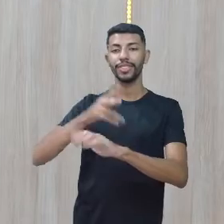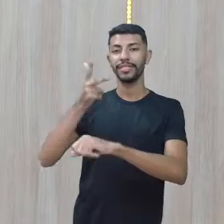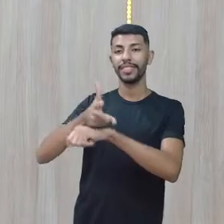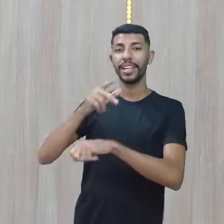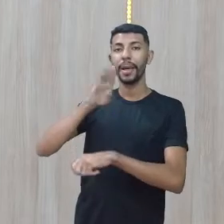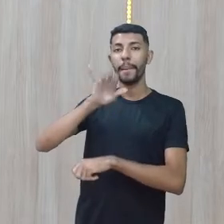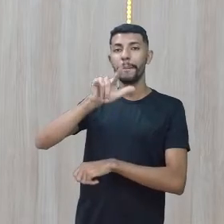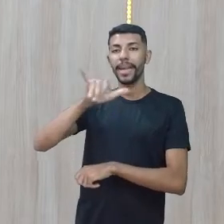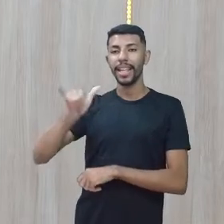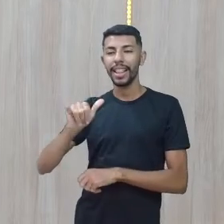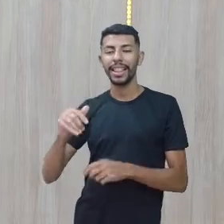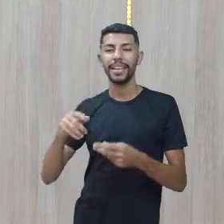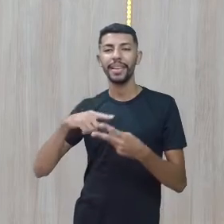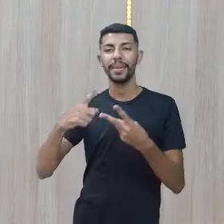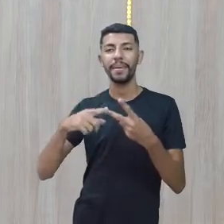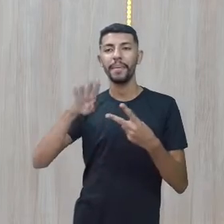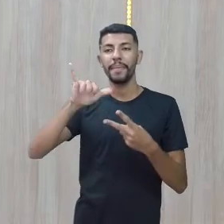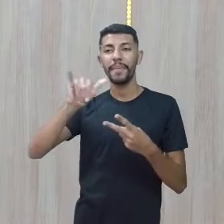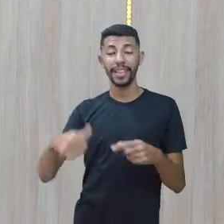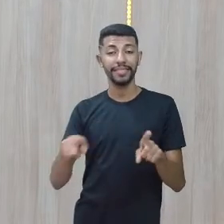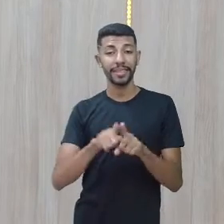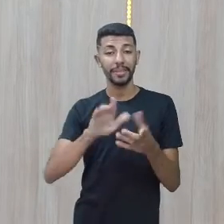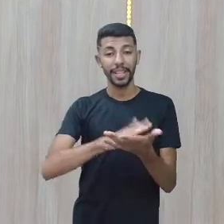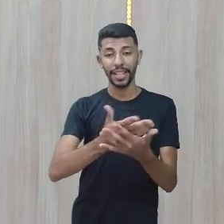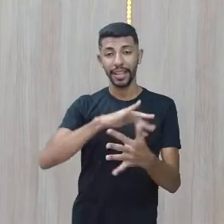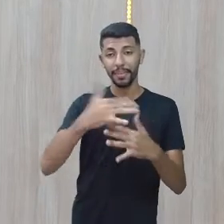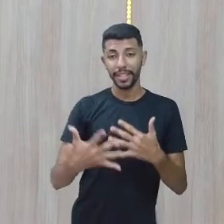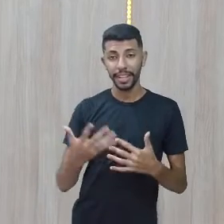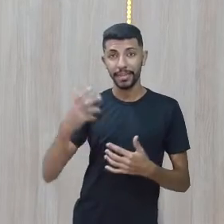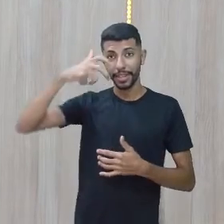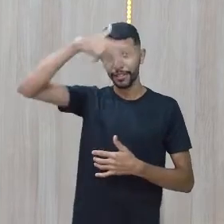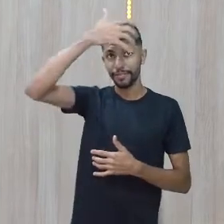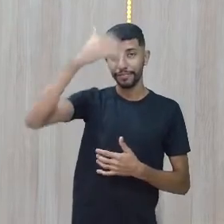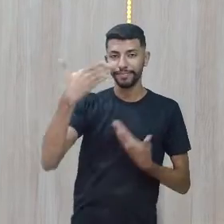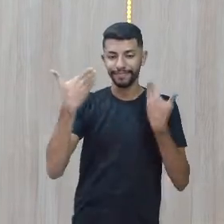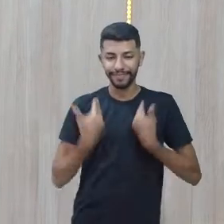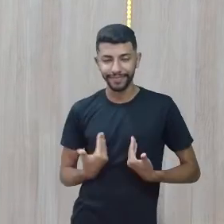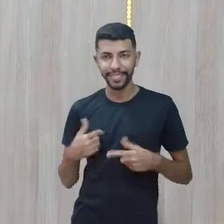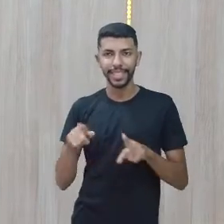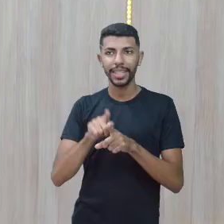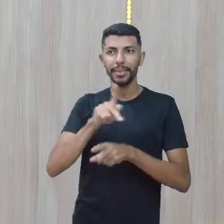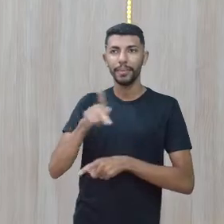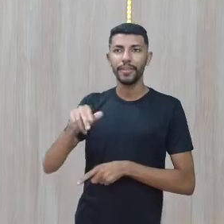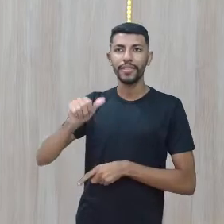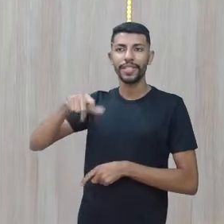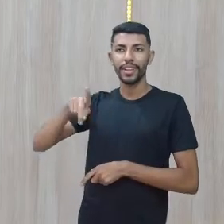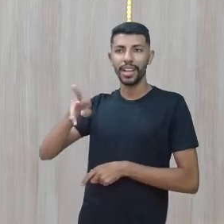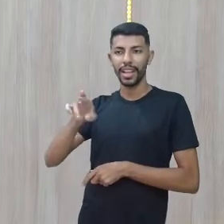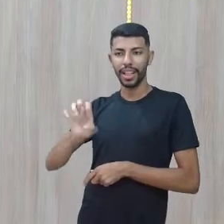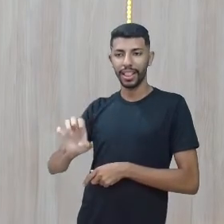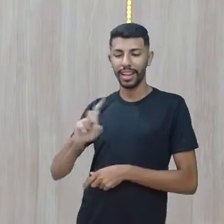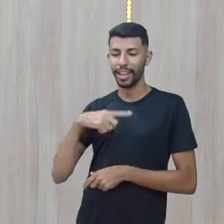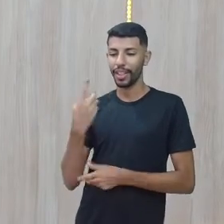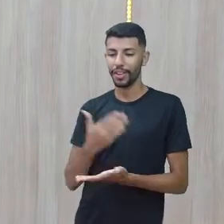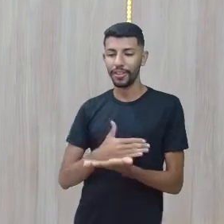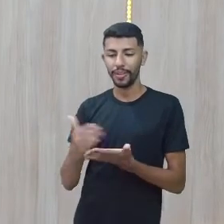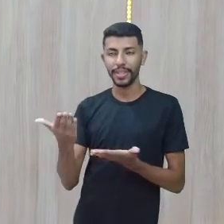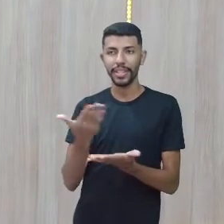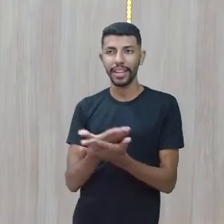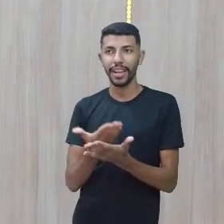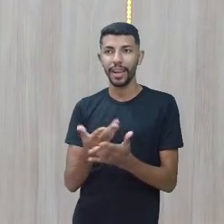na produção, Bruno, que nos traduz maravilhoso, e do professor André Risselliano. Estamos começando mais uma aula